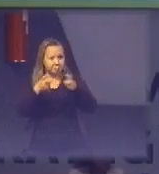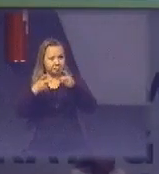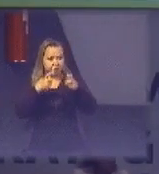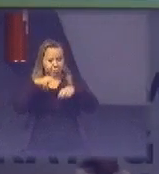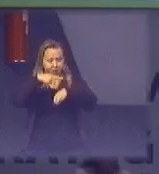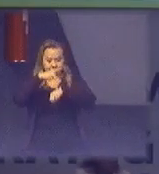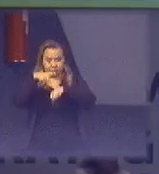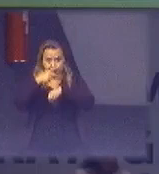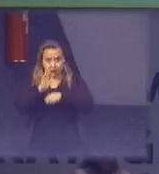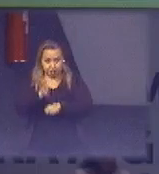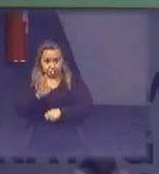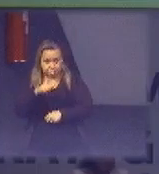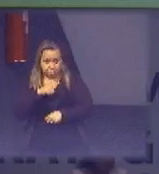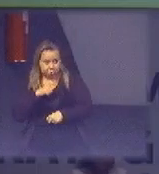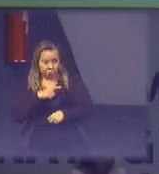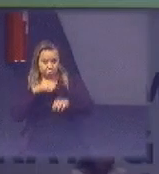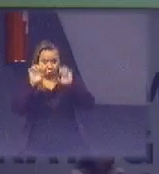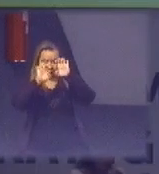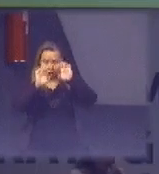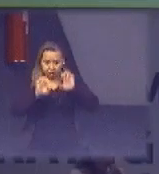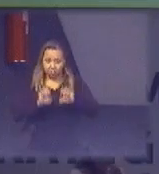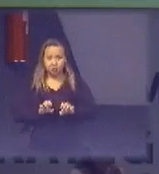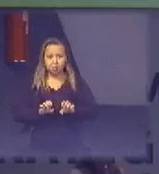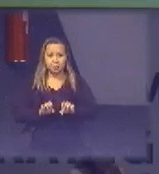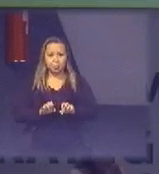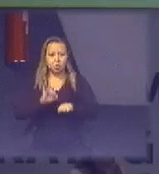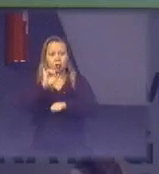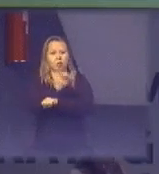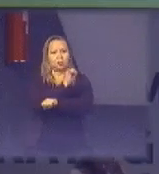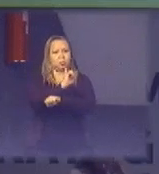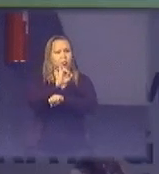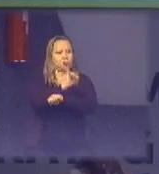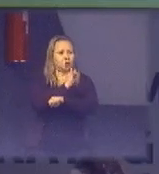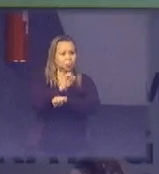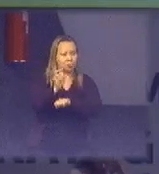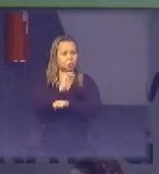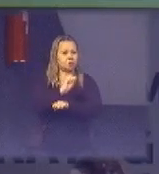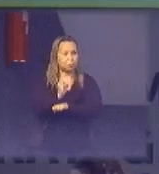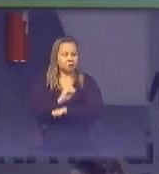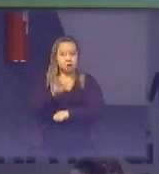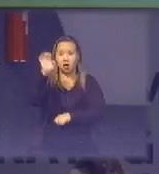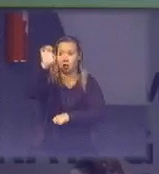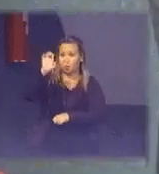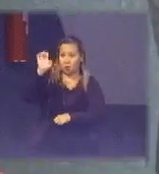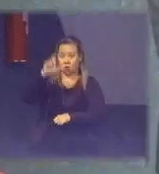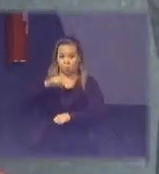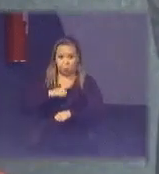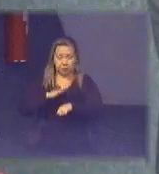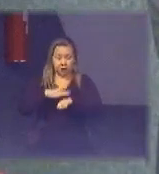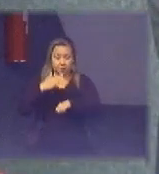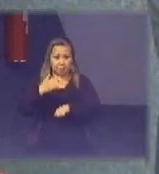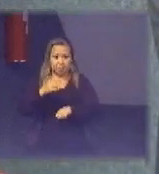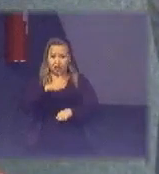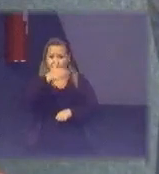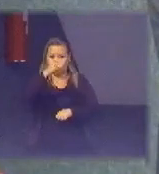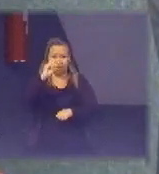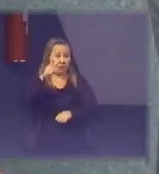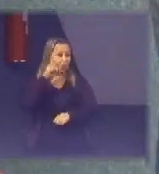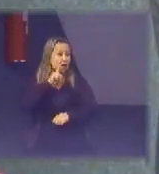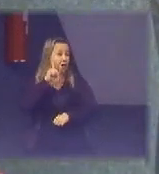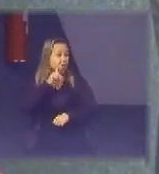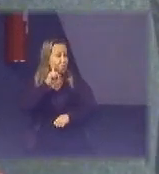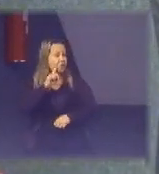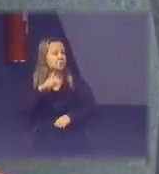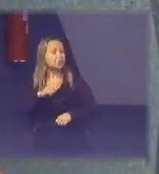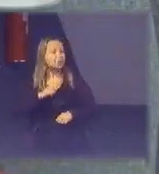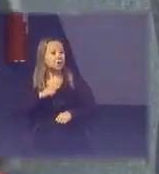possuem os seus sistemas de logística reversa Europa já tem mais de 10 anos Estados Unidos alguns estados tem